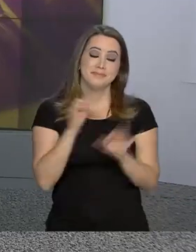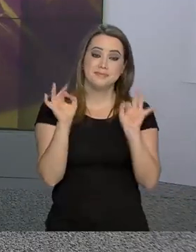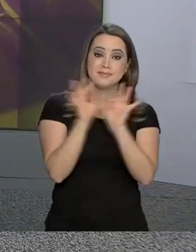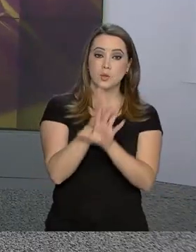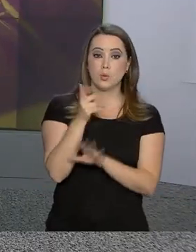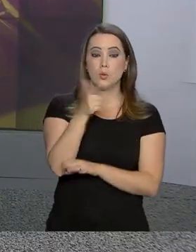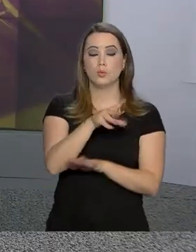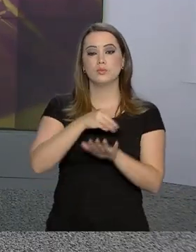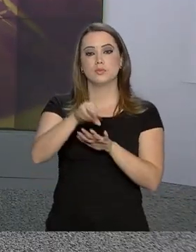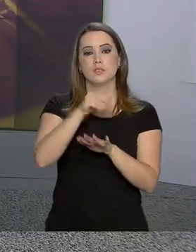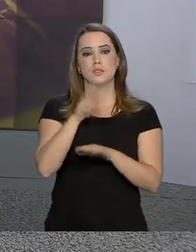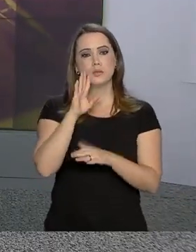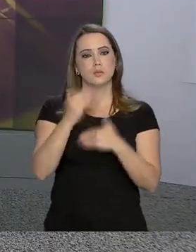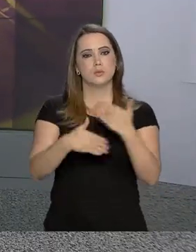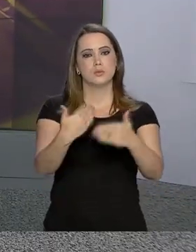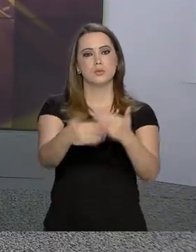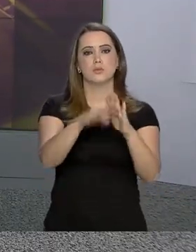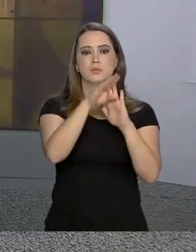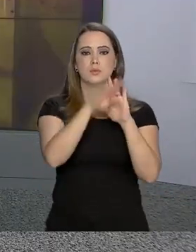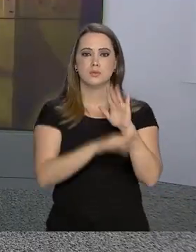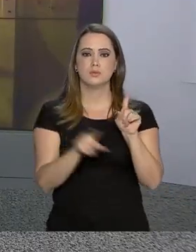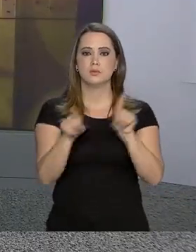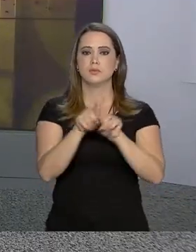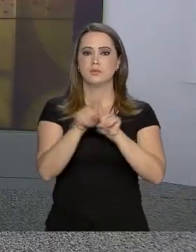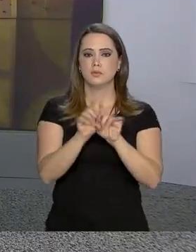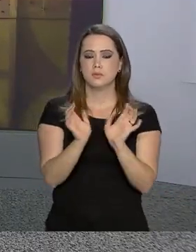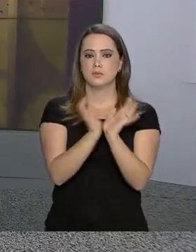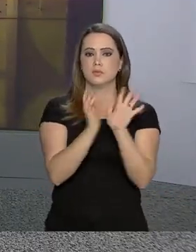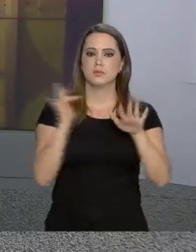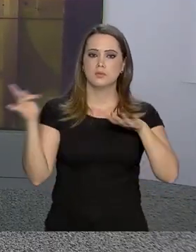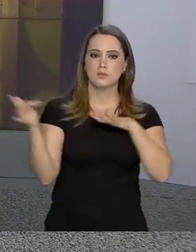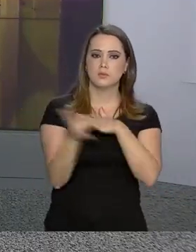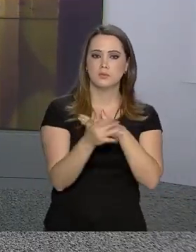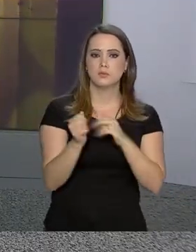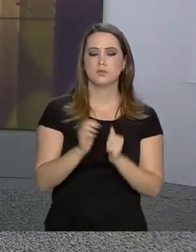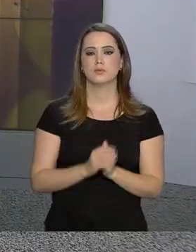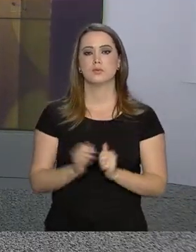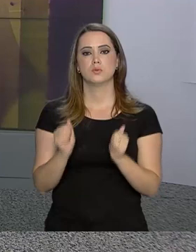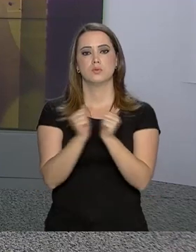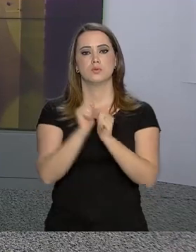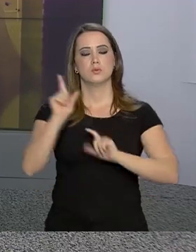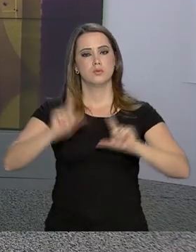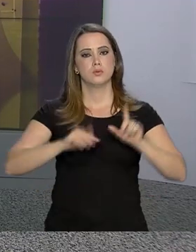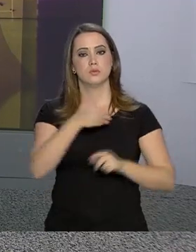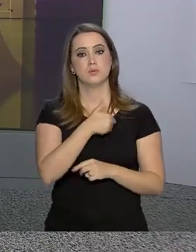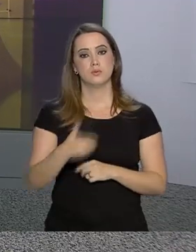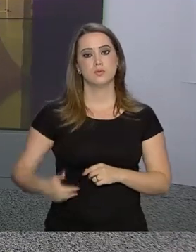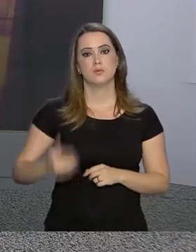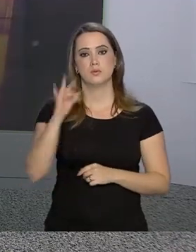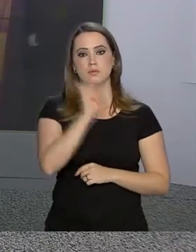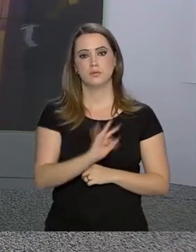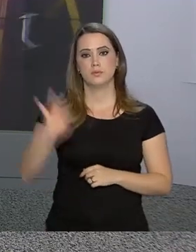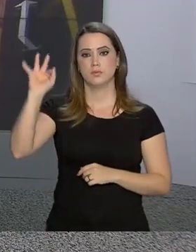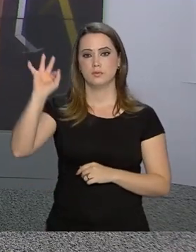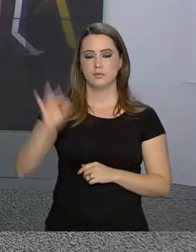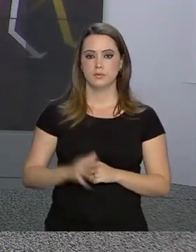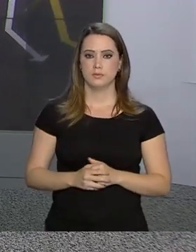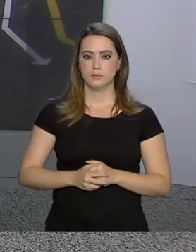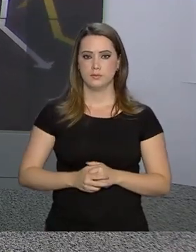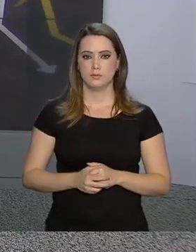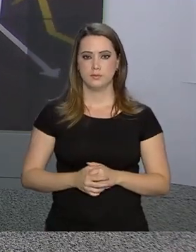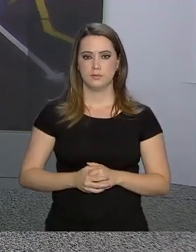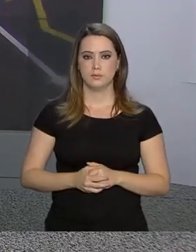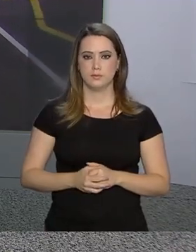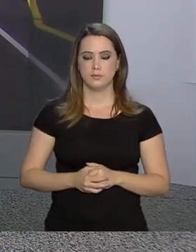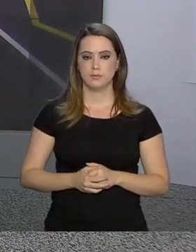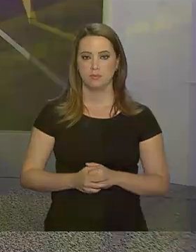por aqui outras informações ao longo da nossa programação e também pelas redes sociais continue com a gente na NBR e a TV do Governo